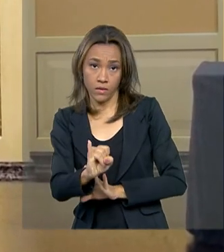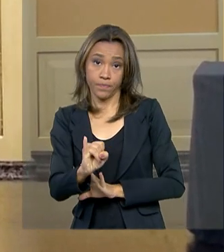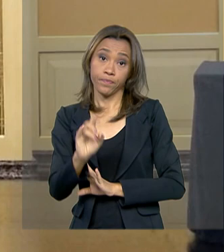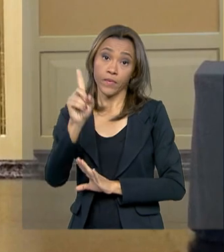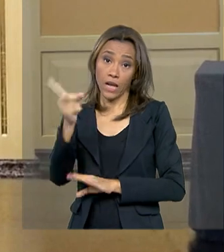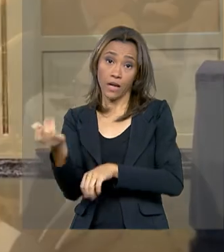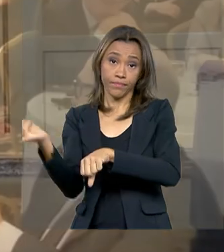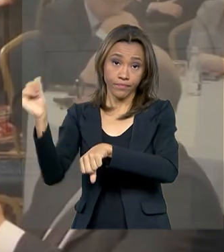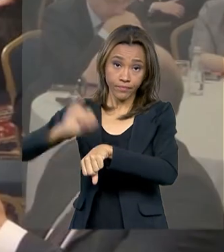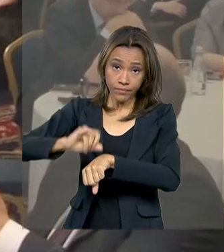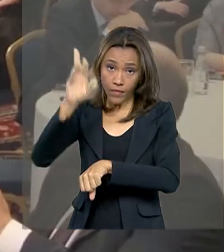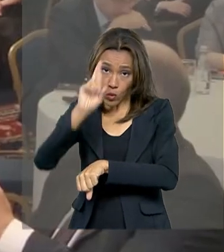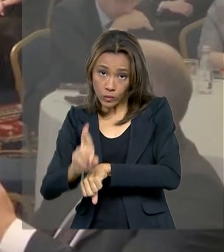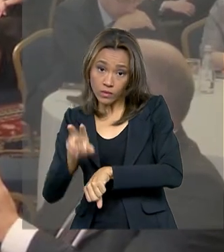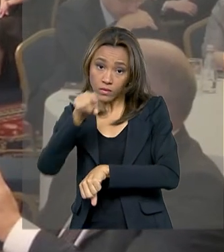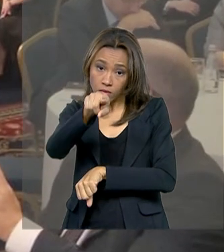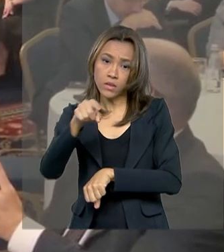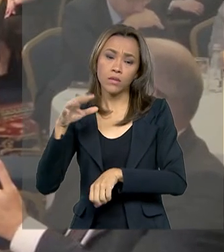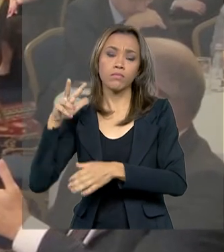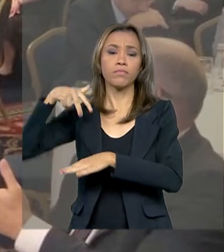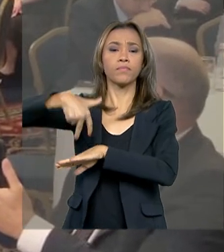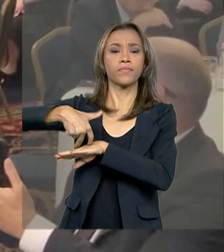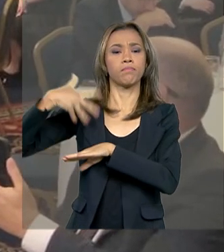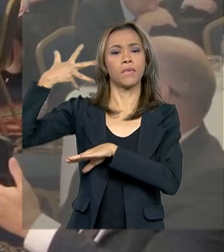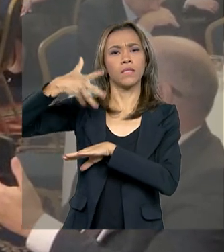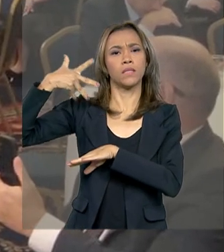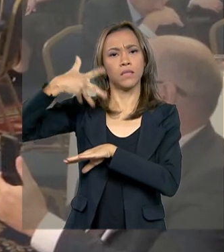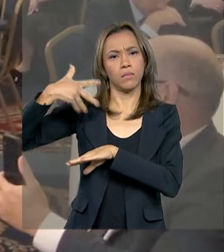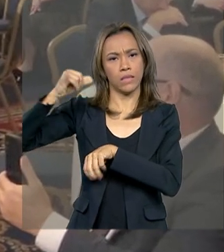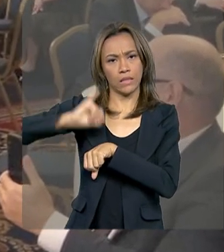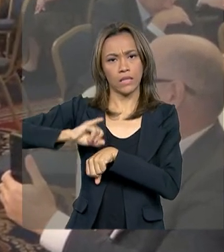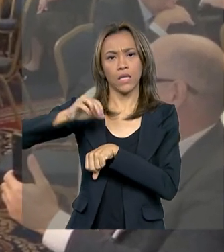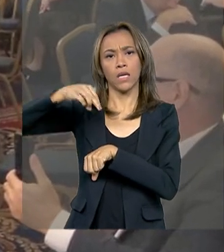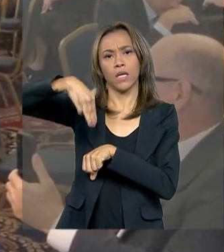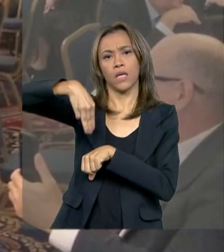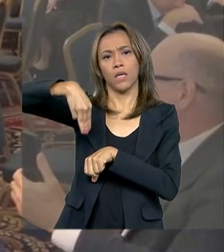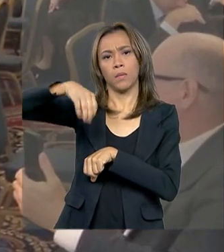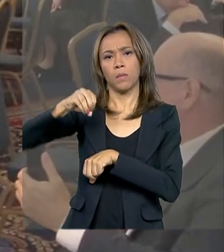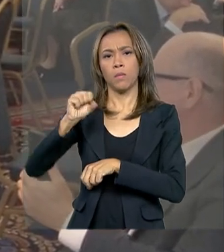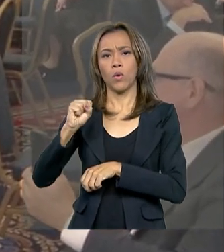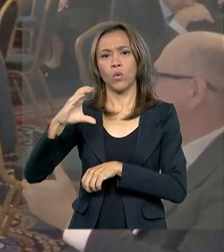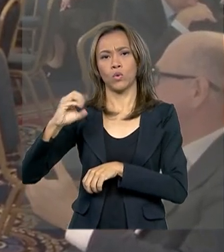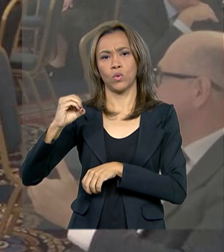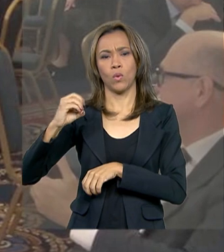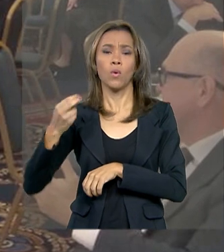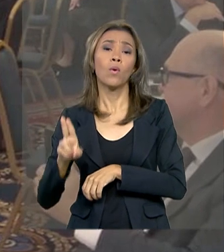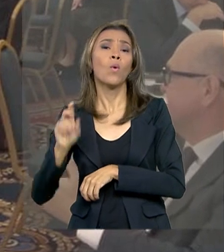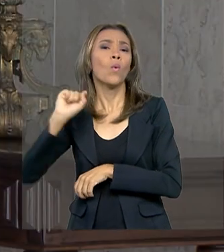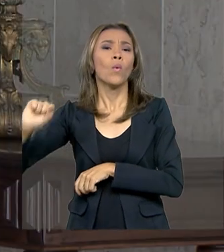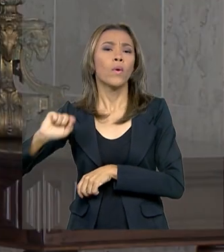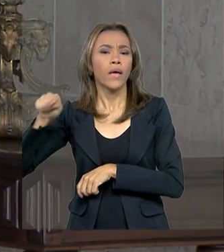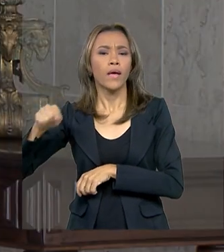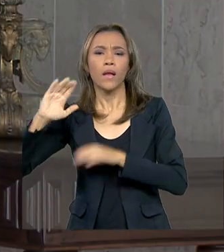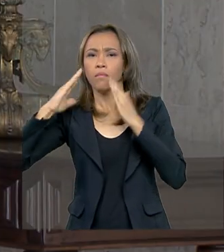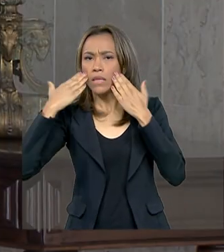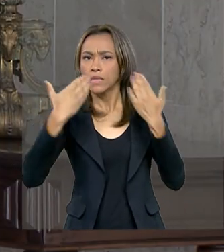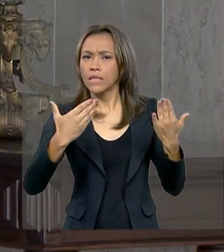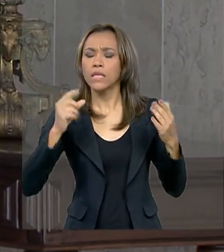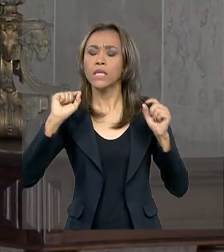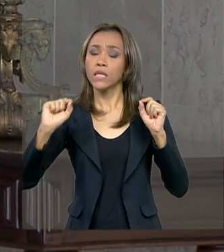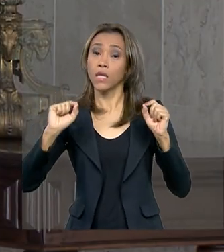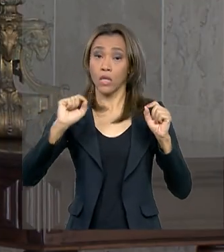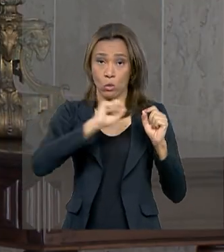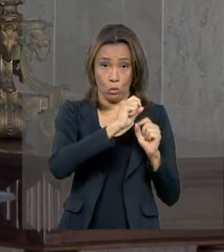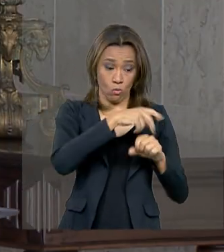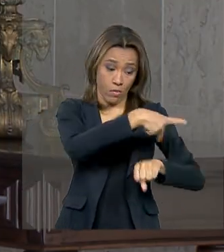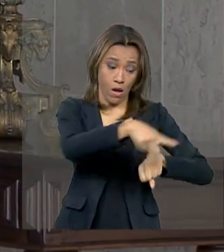participa de um seminário que se chama Oportunidade de Investimento no Brasil e ele afirmou que o país está retomando